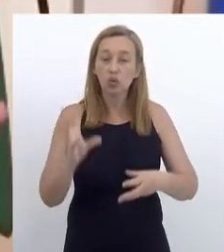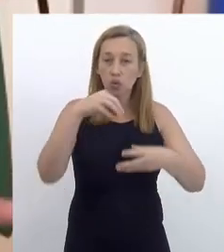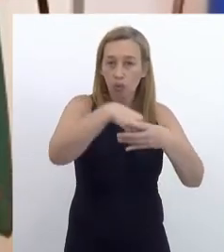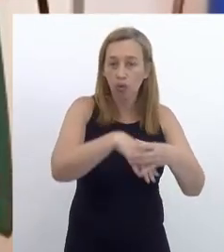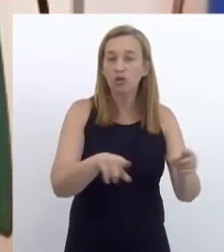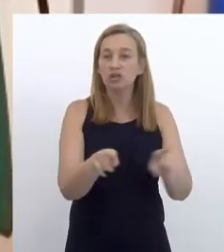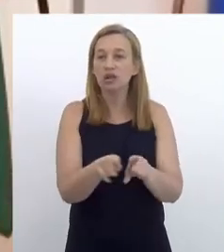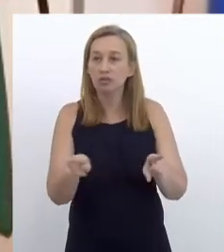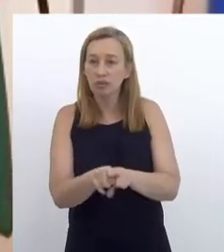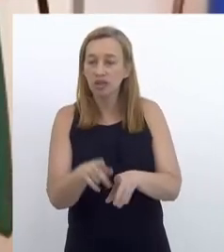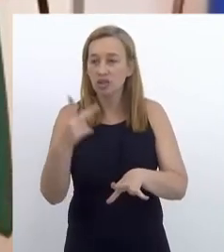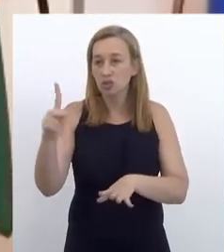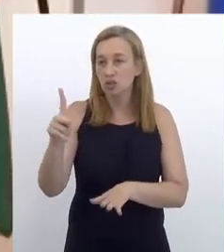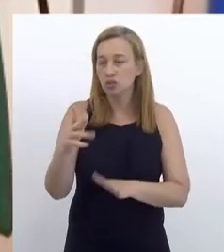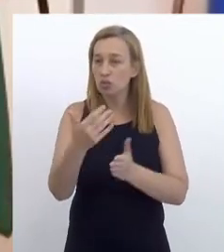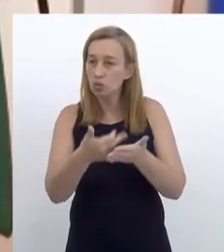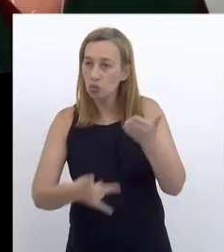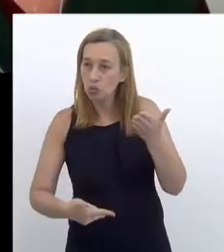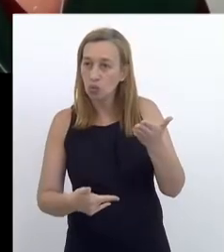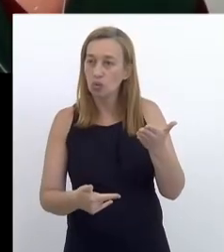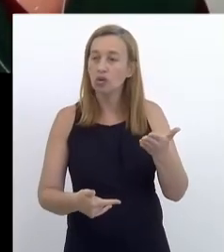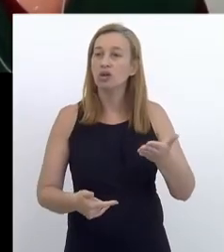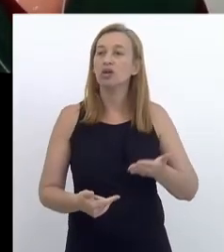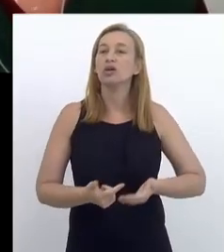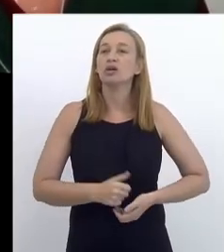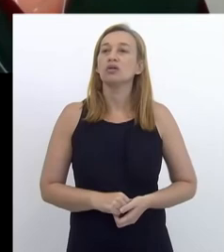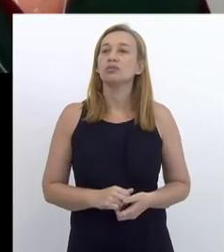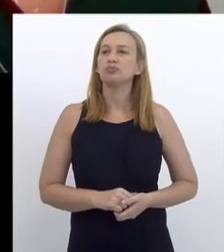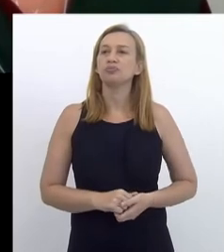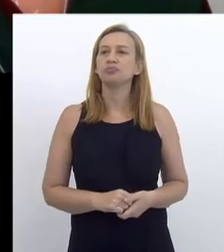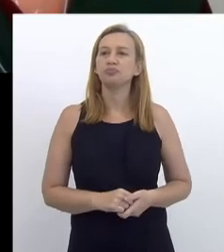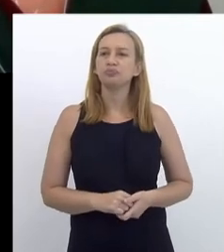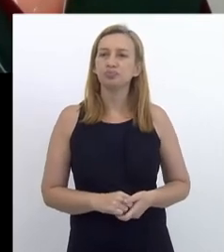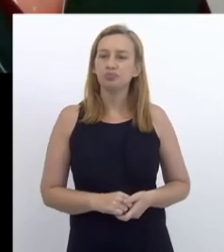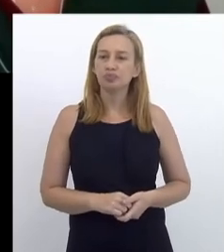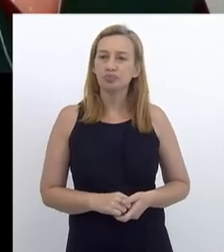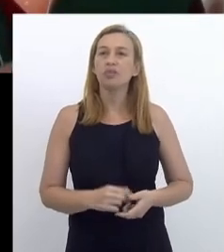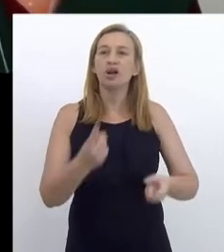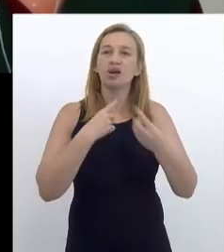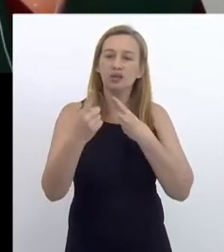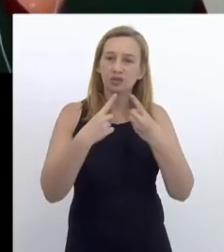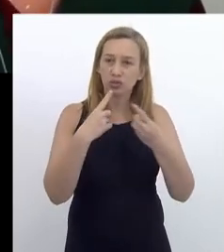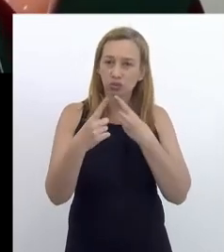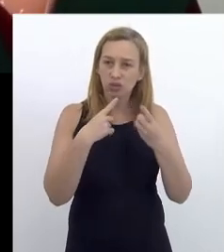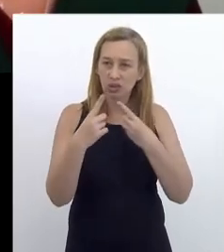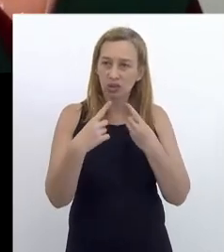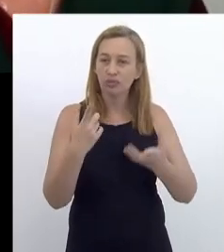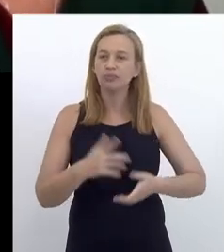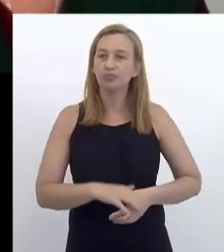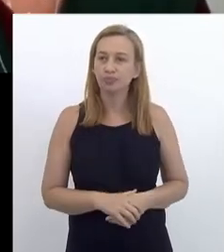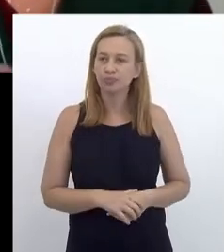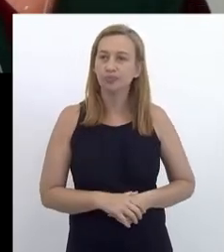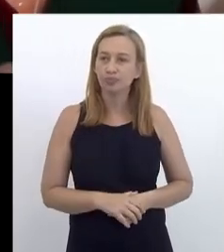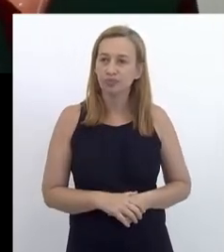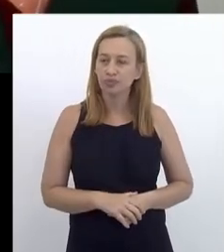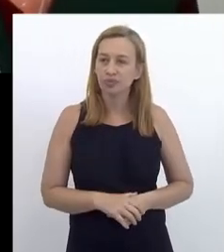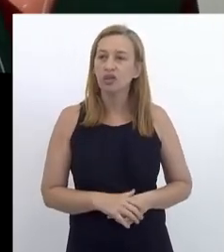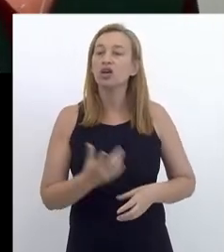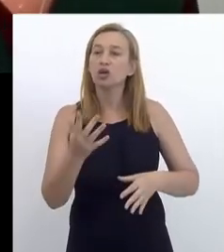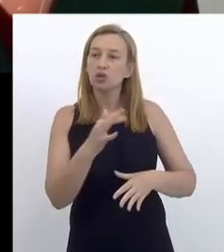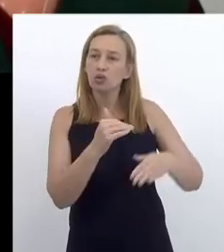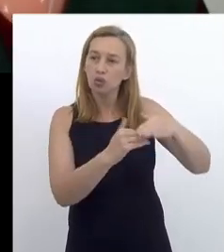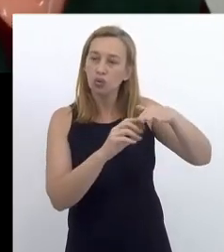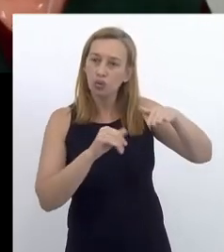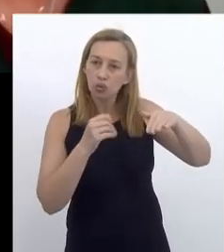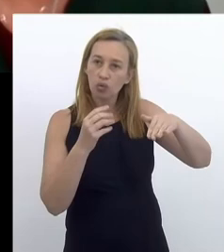incorporou isso na sua agenda, colocou nas discussões... Debate sobre o Fundo